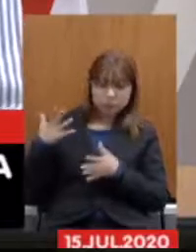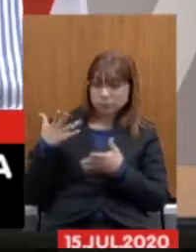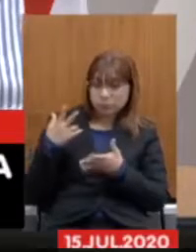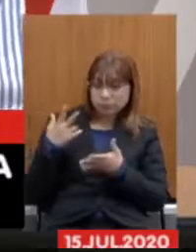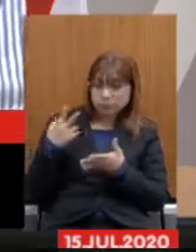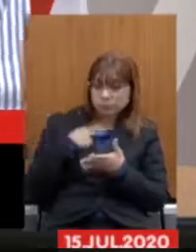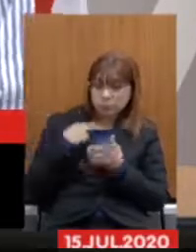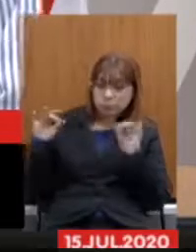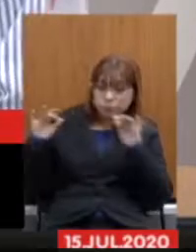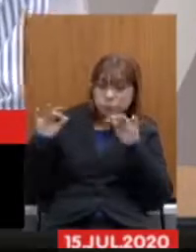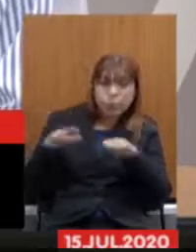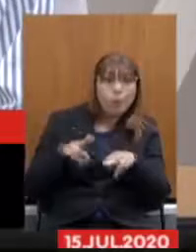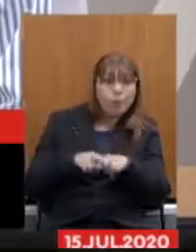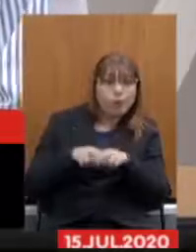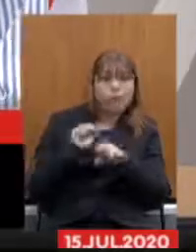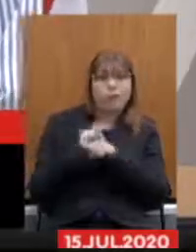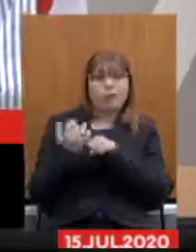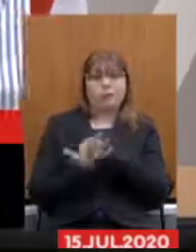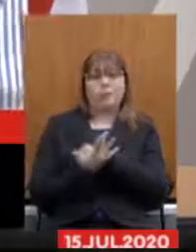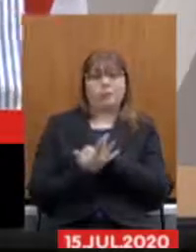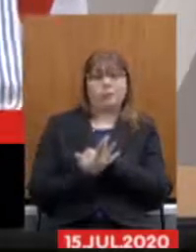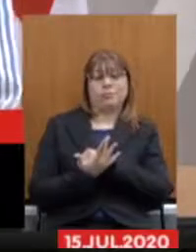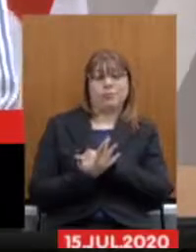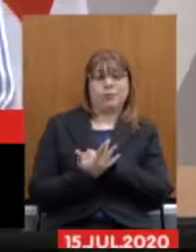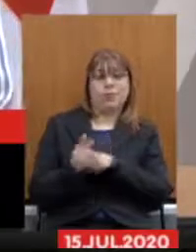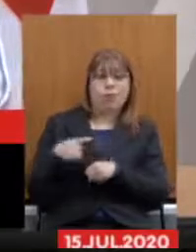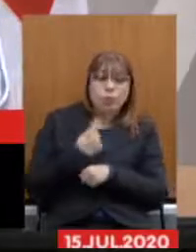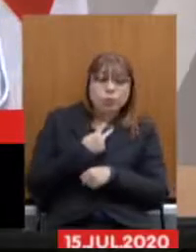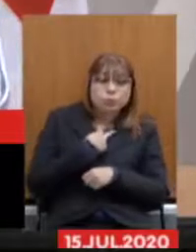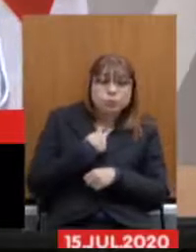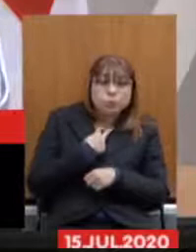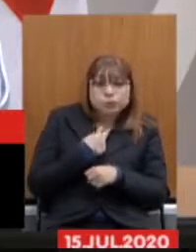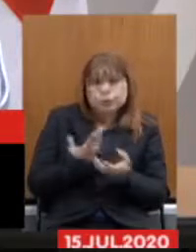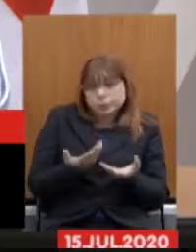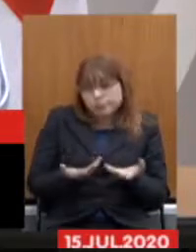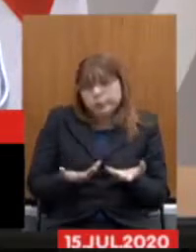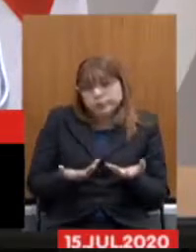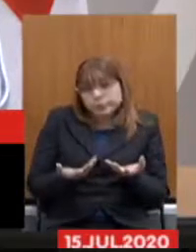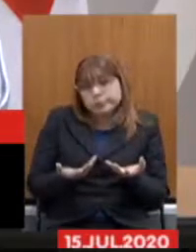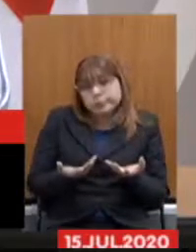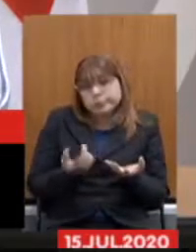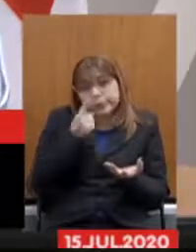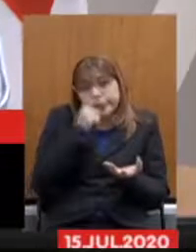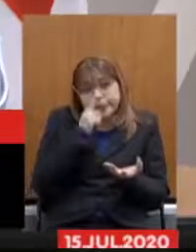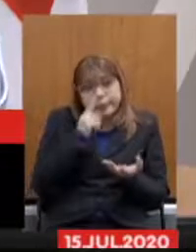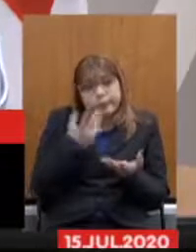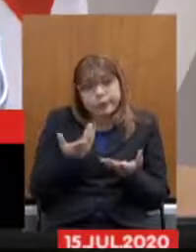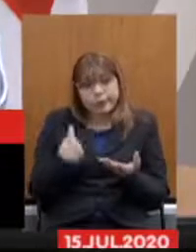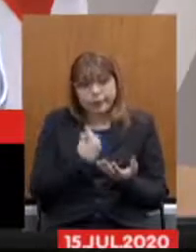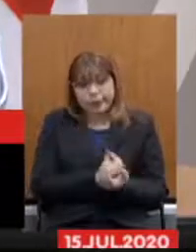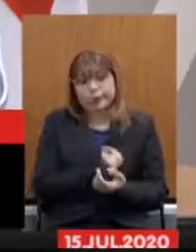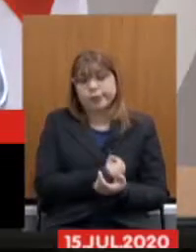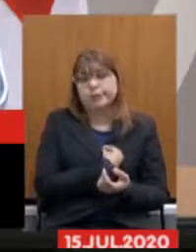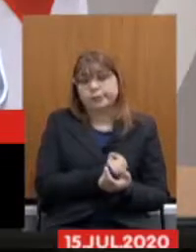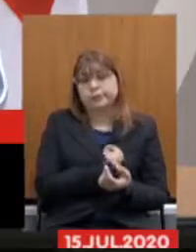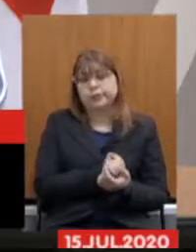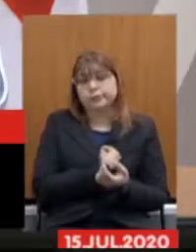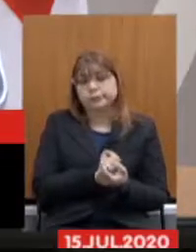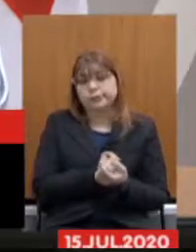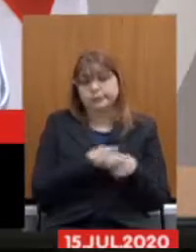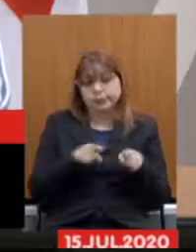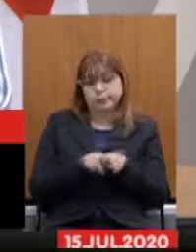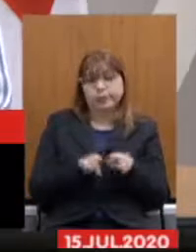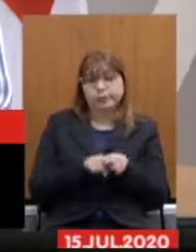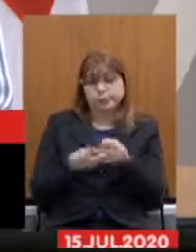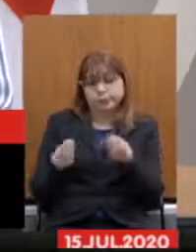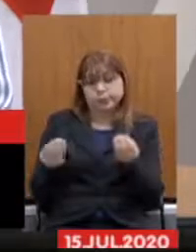que nós não podemos colocar em risco as nossas vidas e a vida